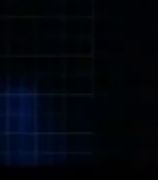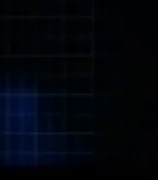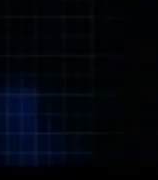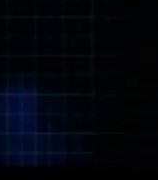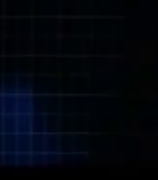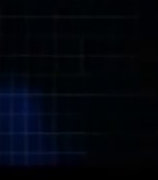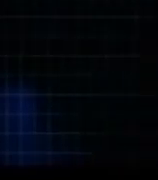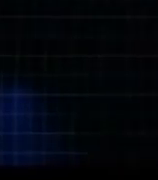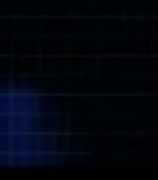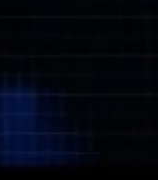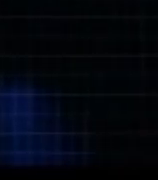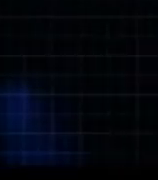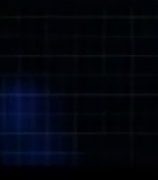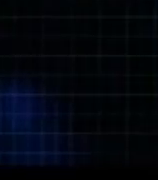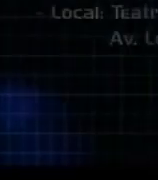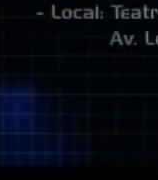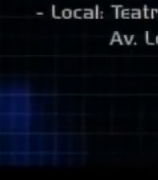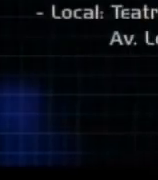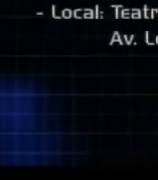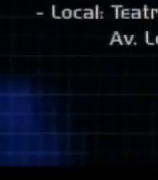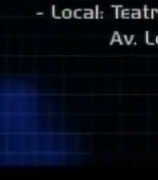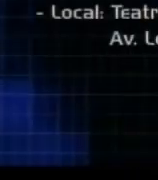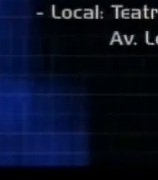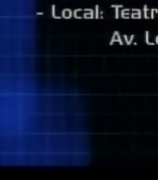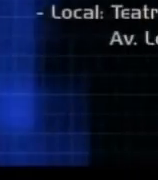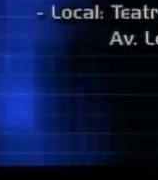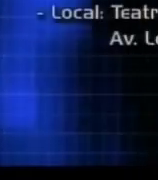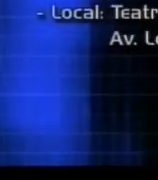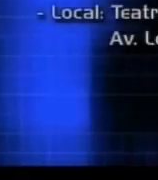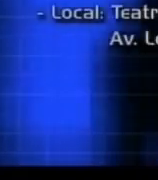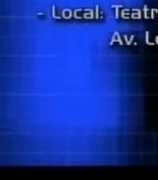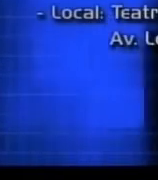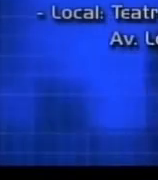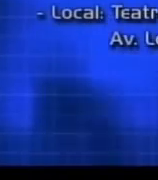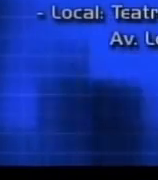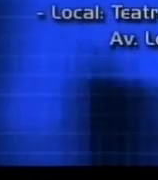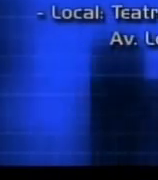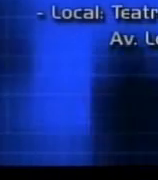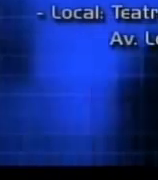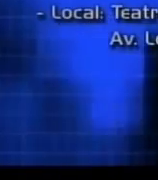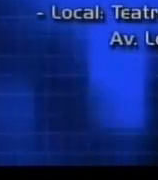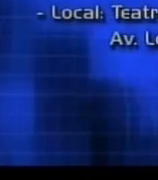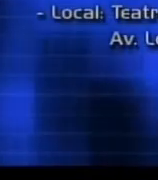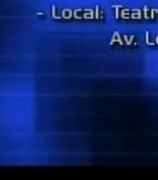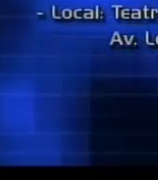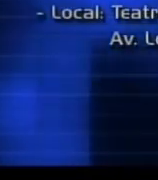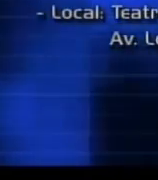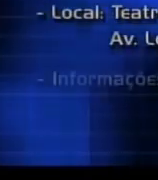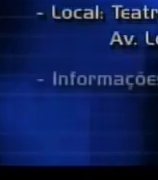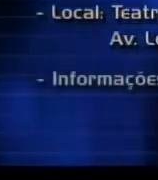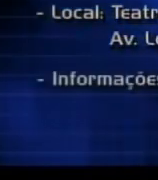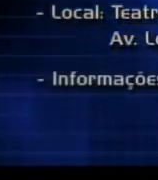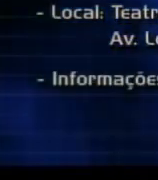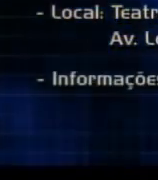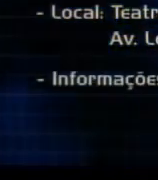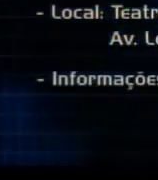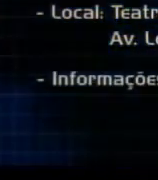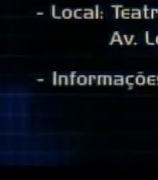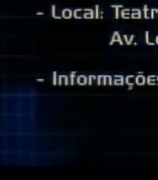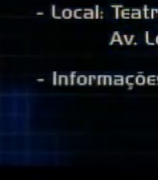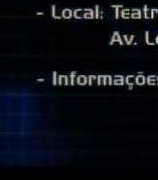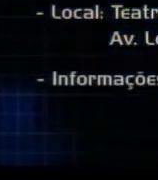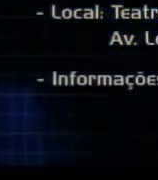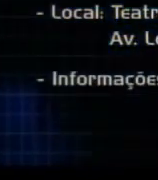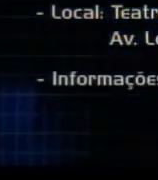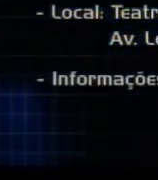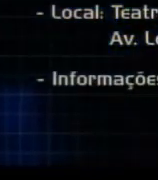A iniciativa é aberta ao público e acontece no Teatro Glênio Pérez da sede do Legislativo da Capital. Mais informações